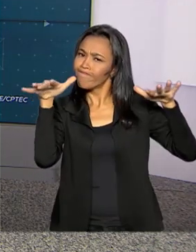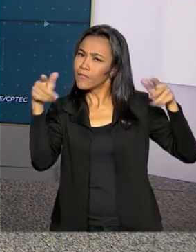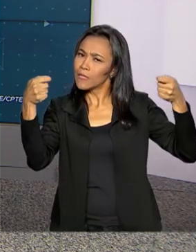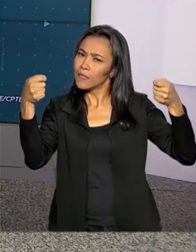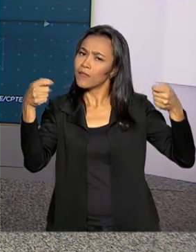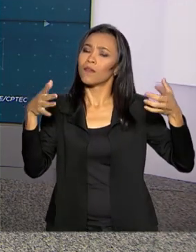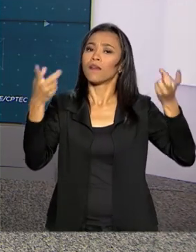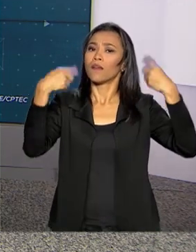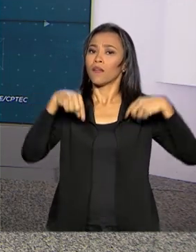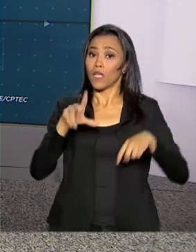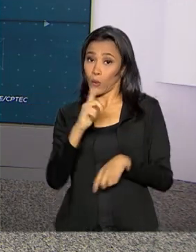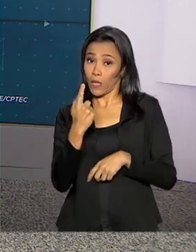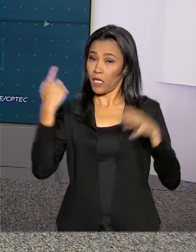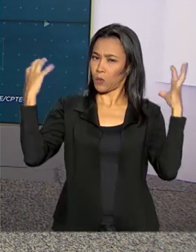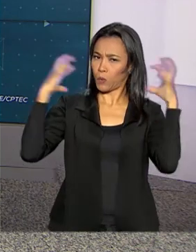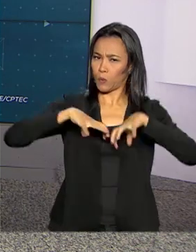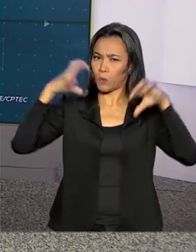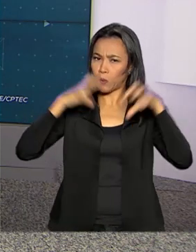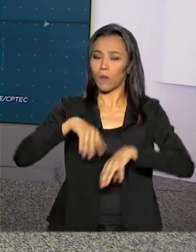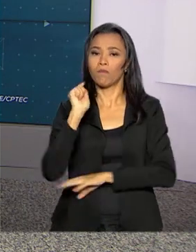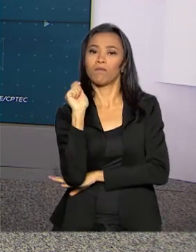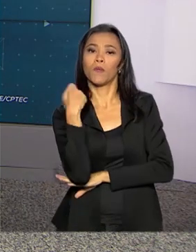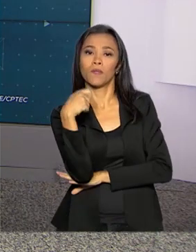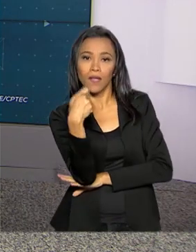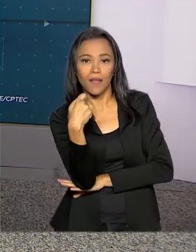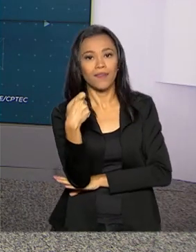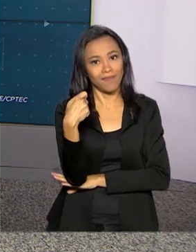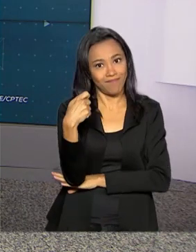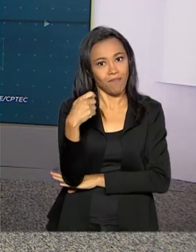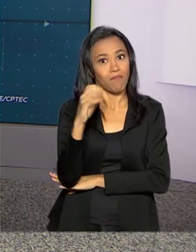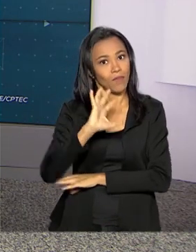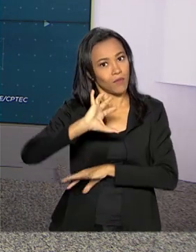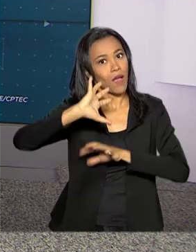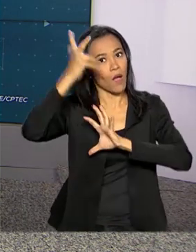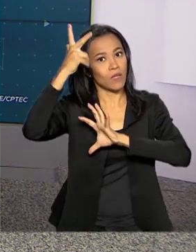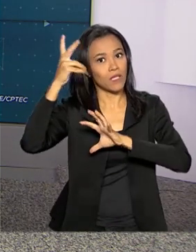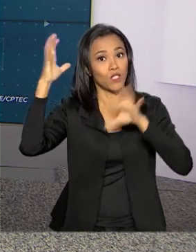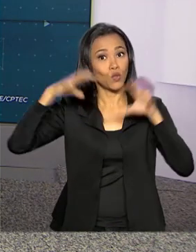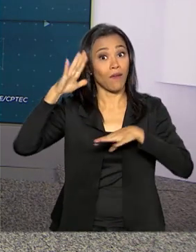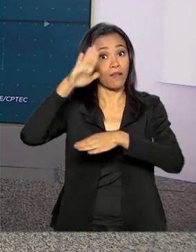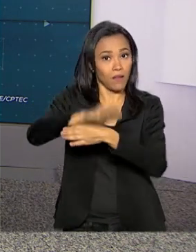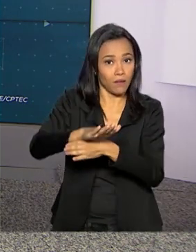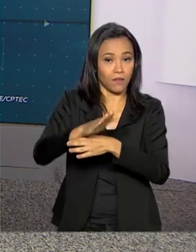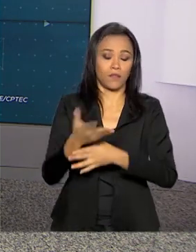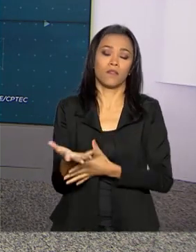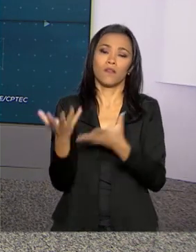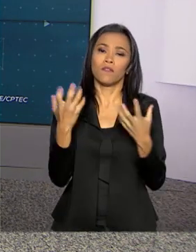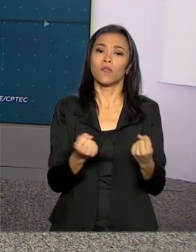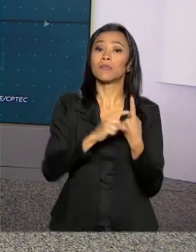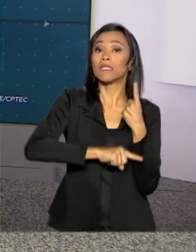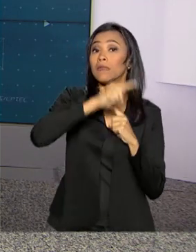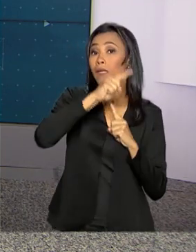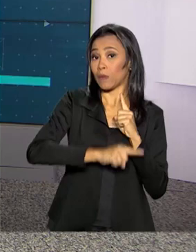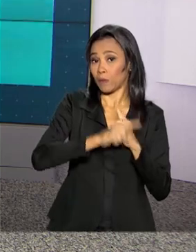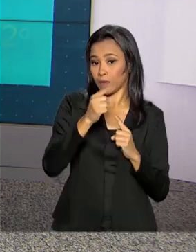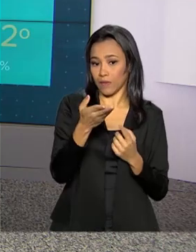pancadas de chuva. E em Porto Alegre, possibilidade de chuva à tarde. Agora, vamos às temperaturas.